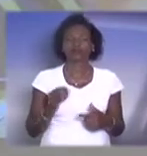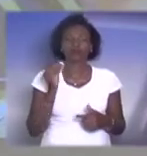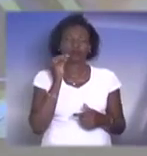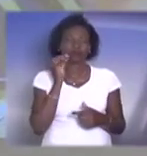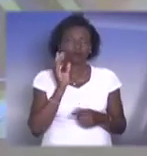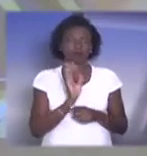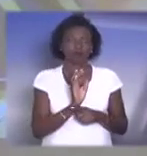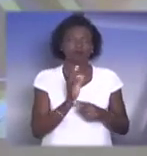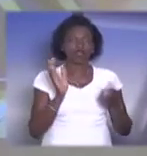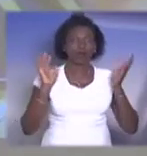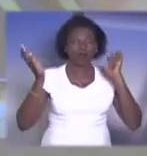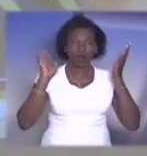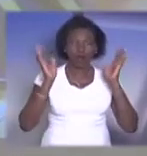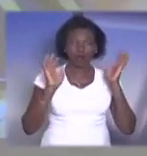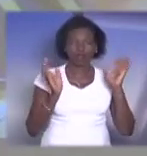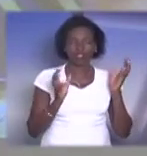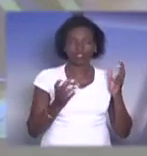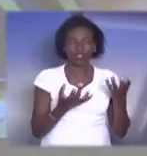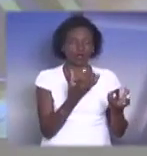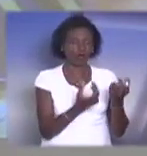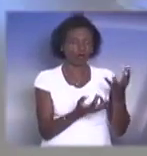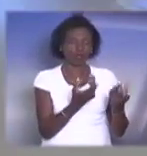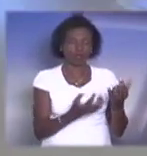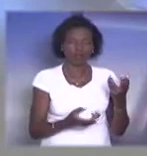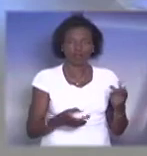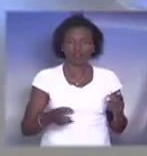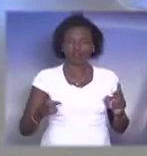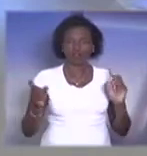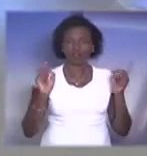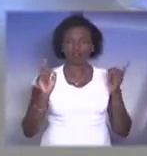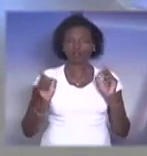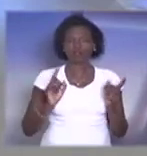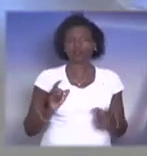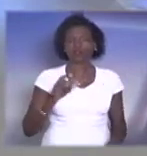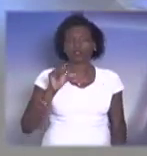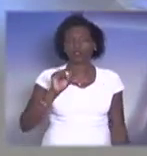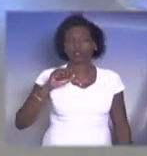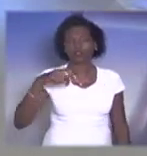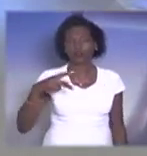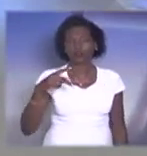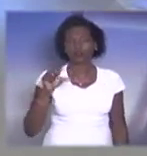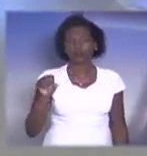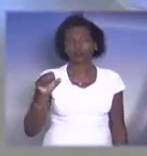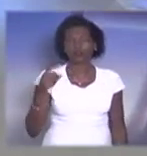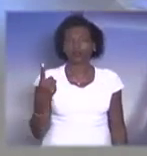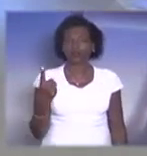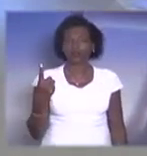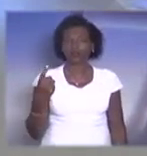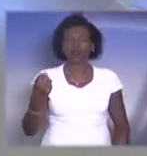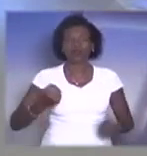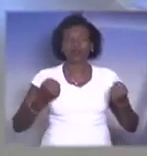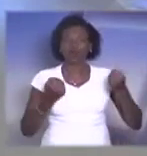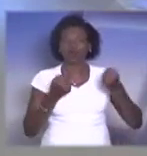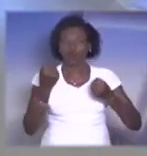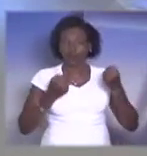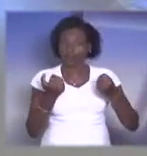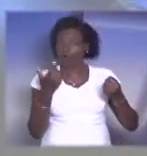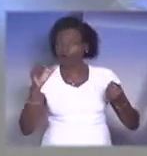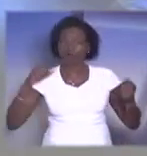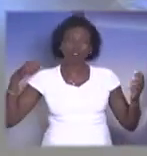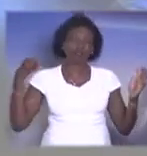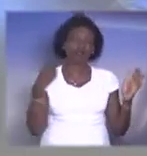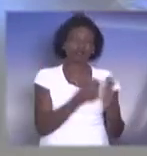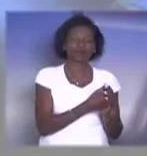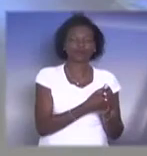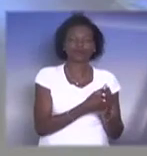caminhão na rodovia Wilson Finardi, SP-191, foi atropelado durante a operação. Olha lá, aquele caminhão